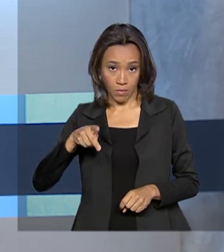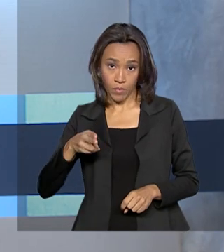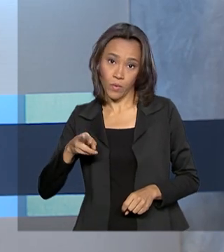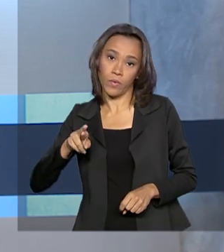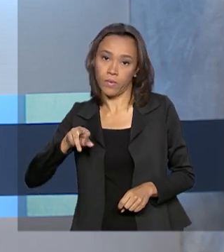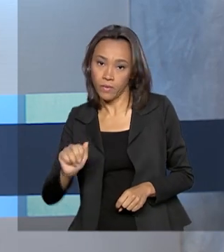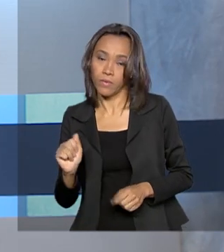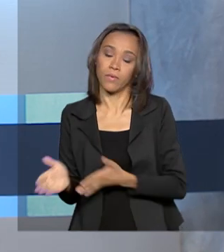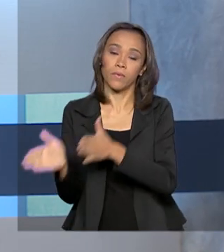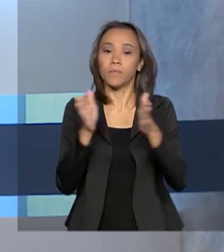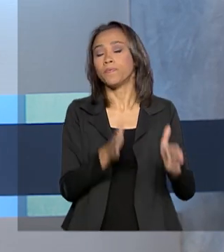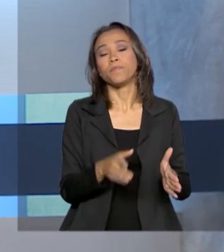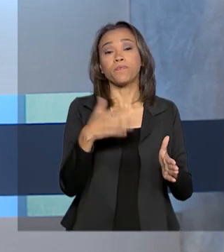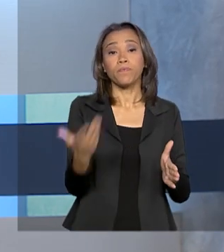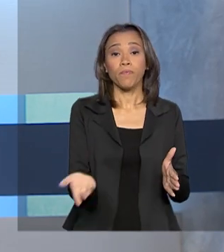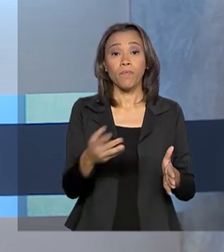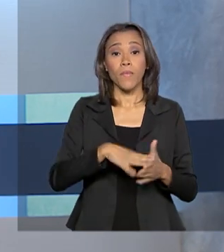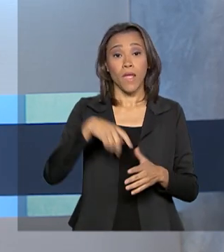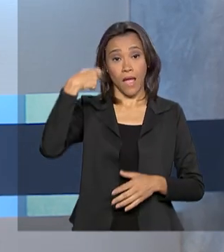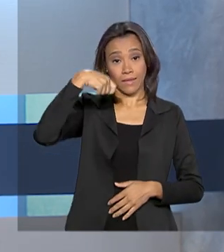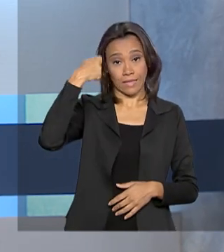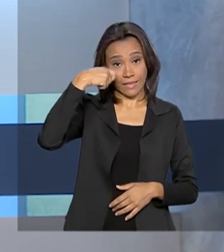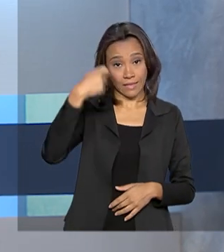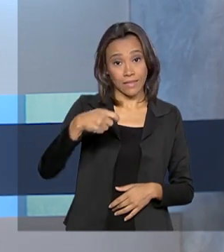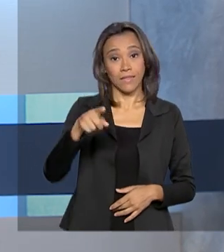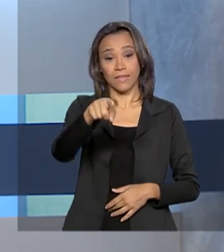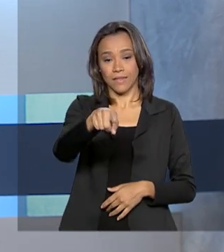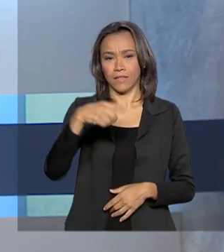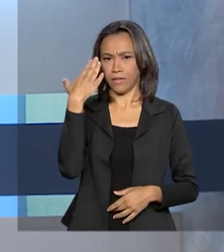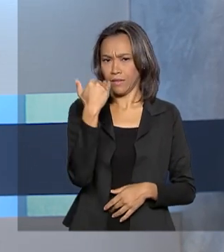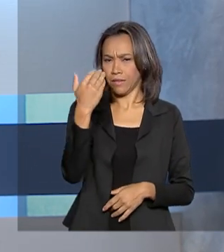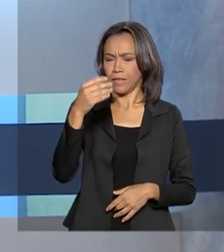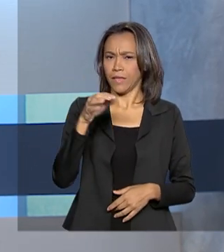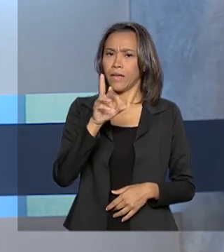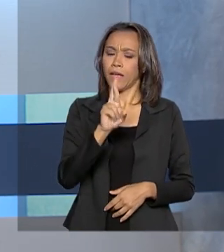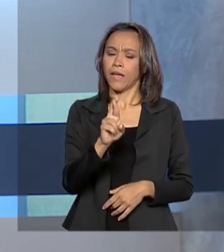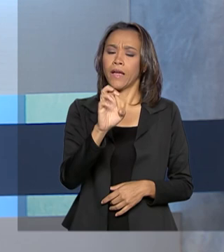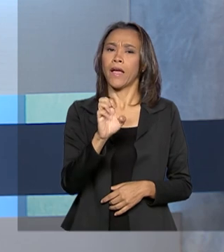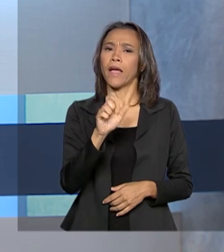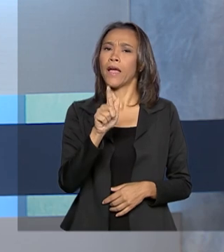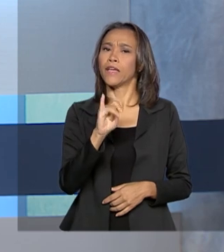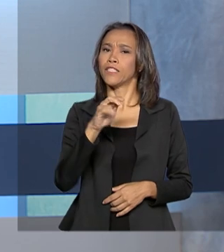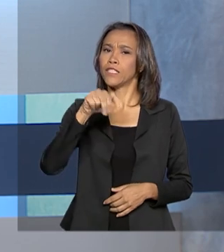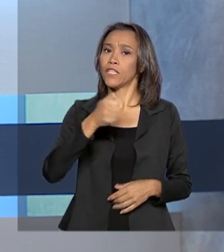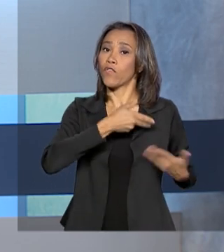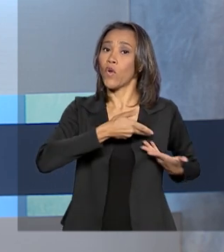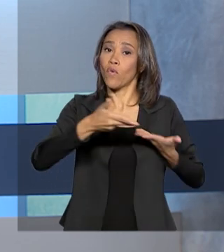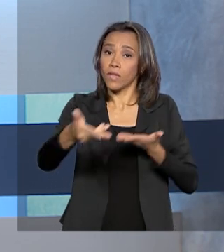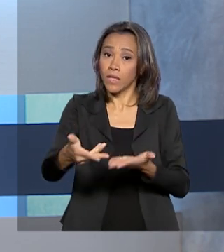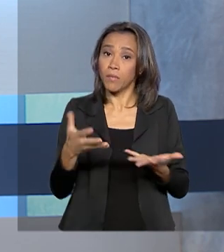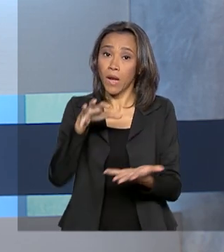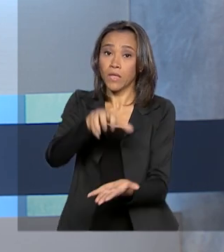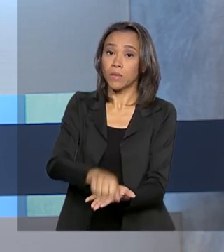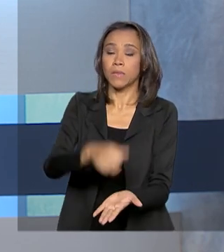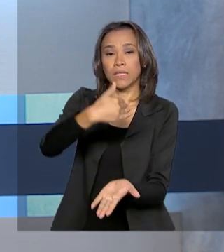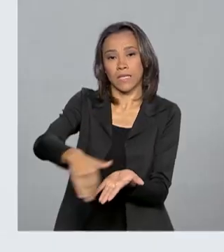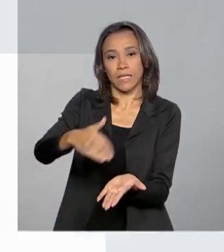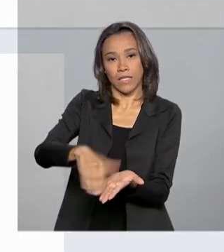E olha, a atriz Regina Duarte foi convidada pelo presidente Jair Bolsonaro para assumir a Secretaria de Cultura.